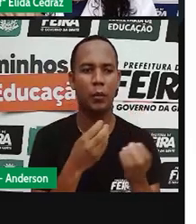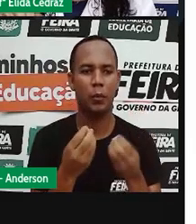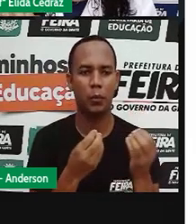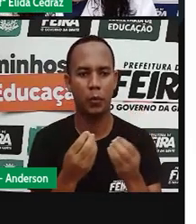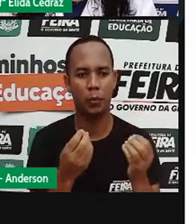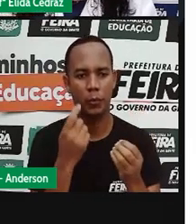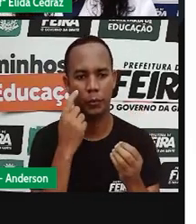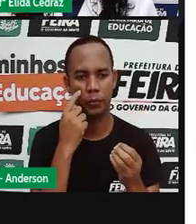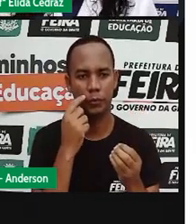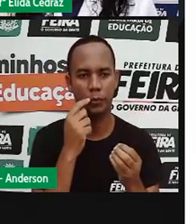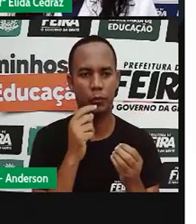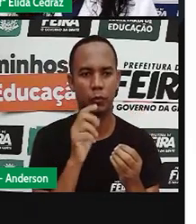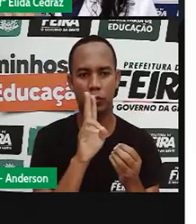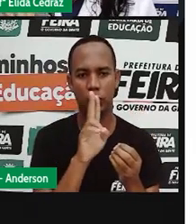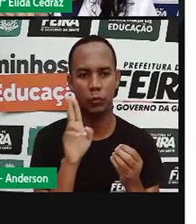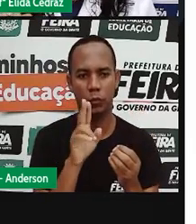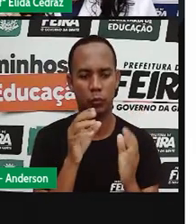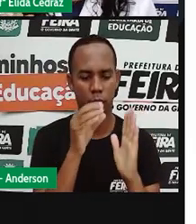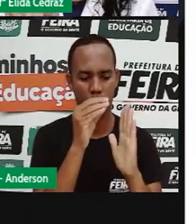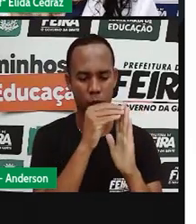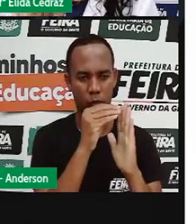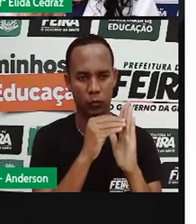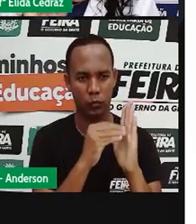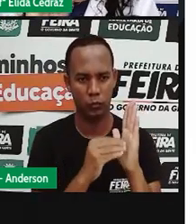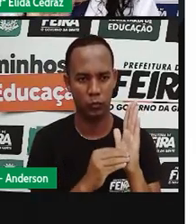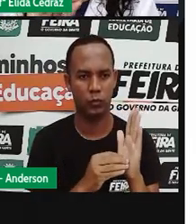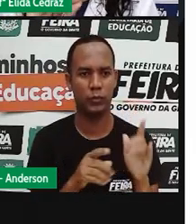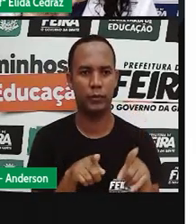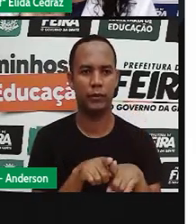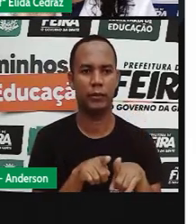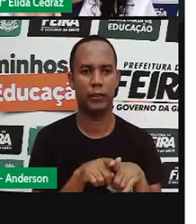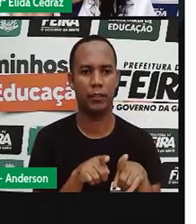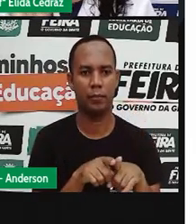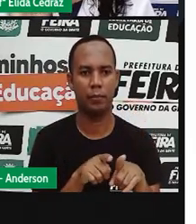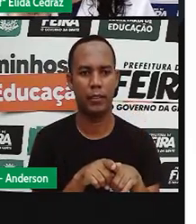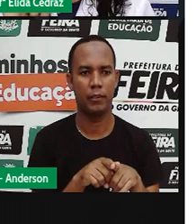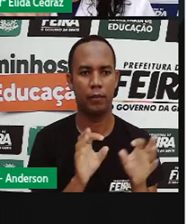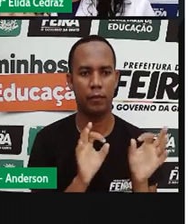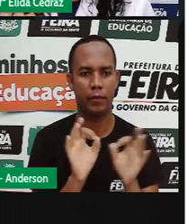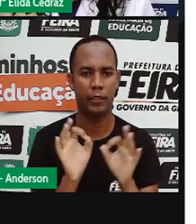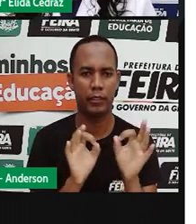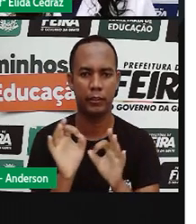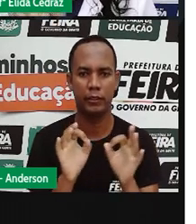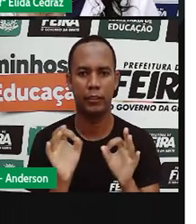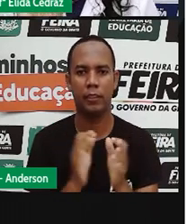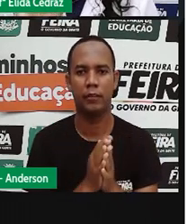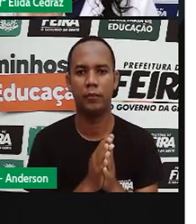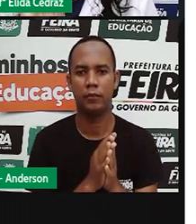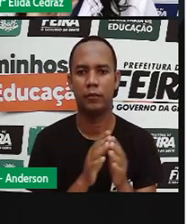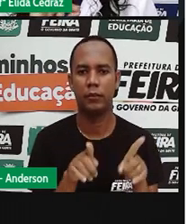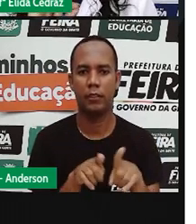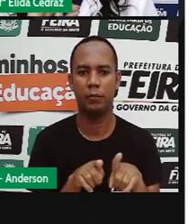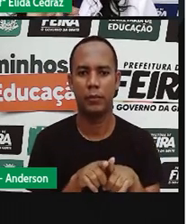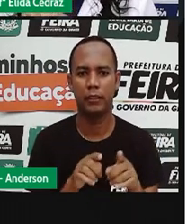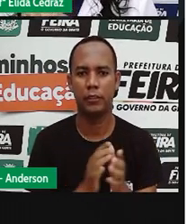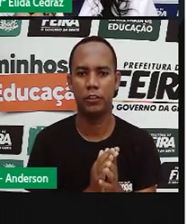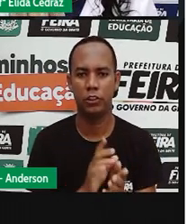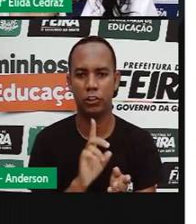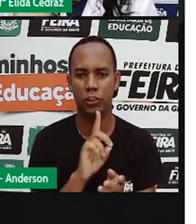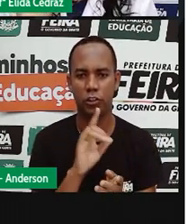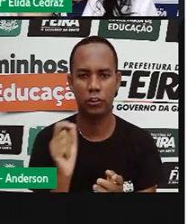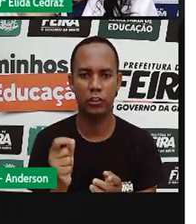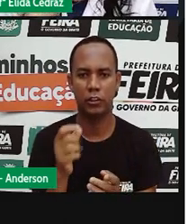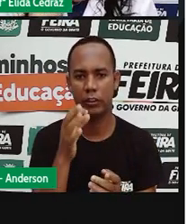o tempo e ele está em ordem crescente nas suas datas.